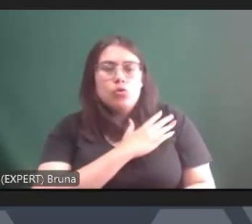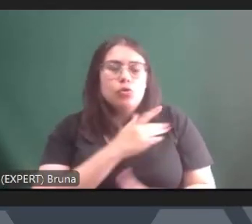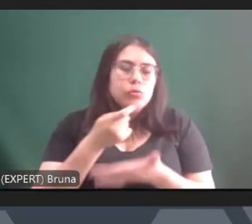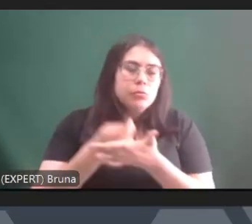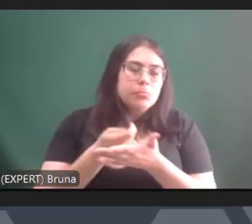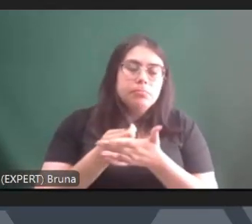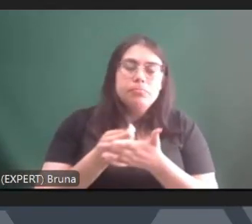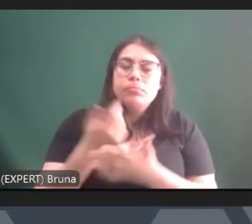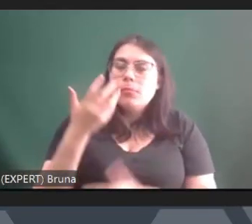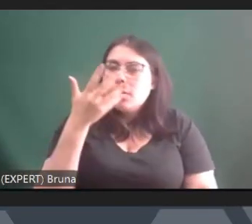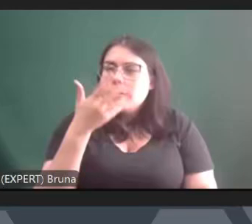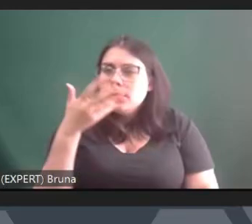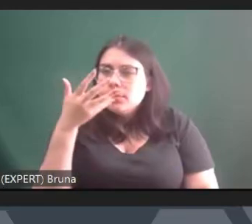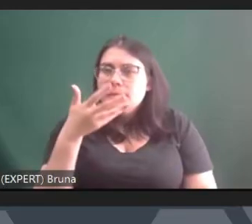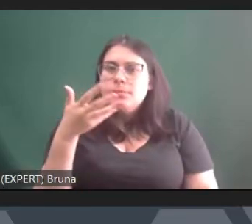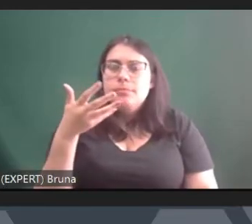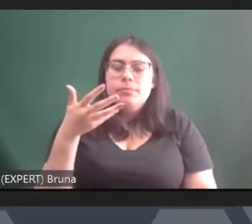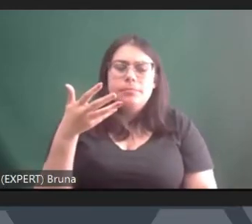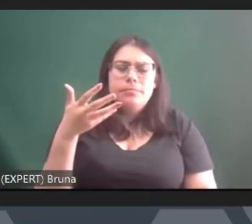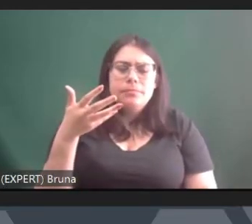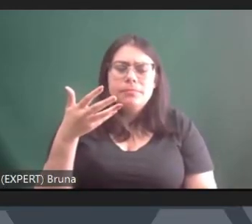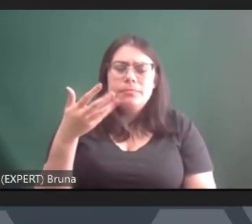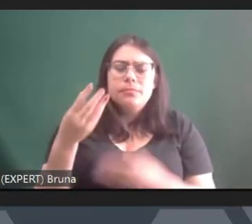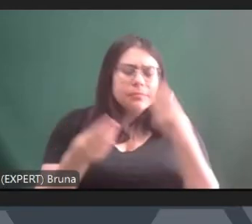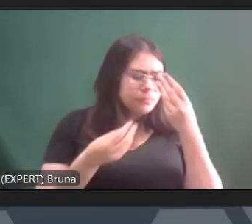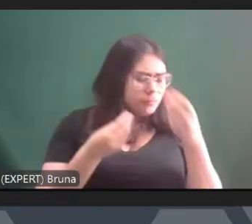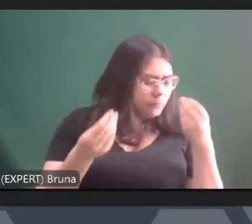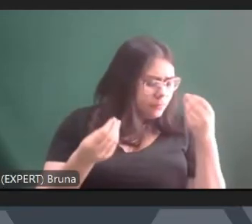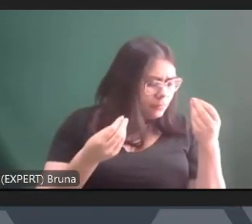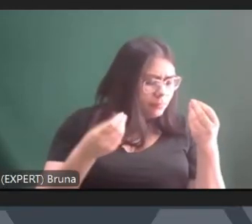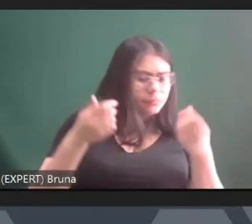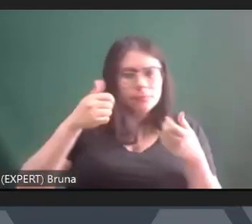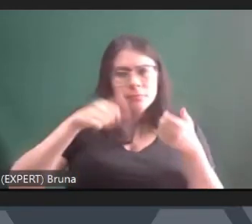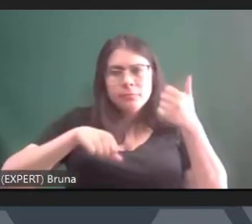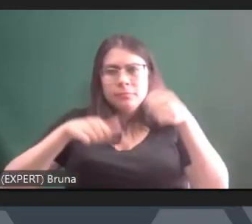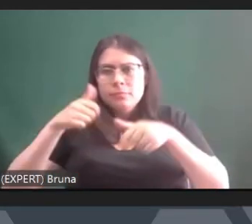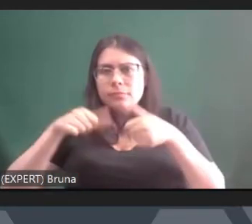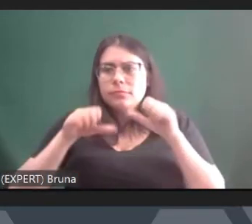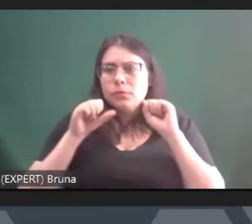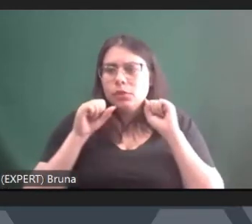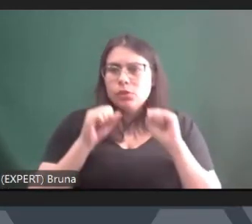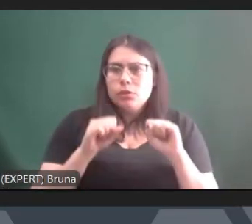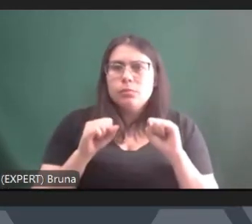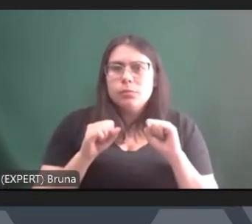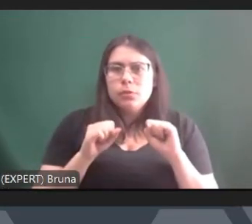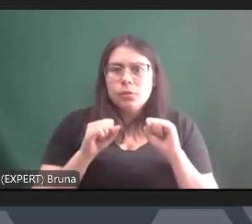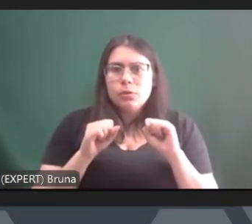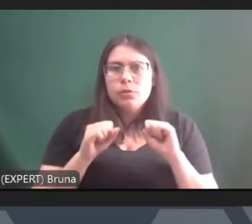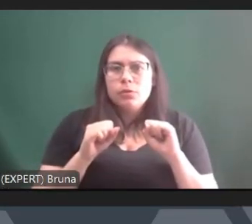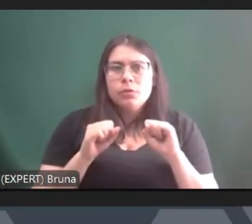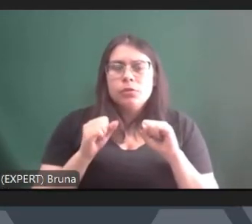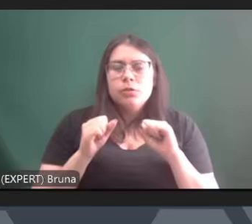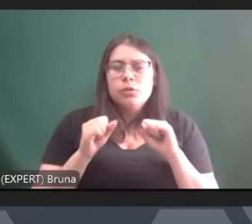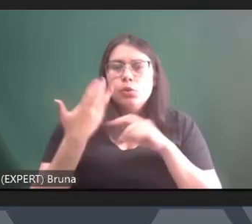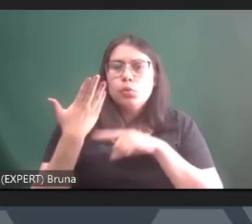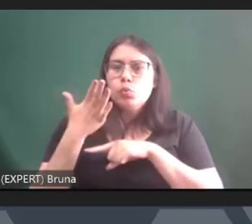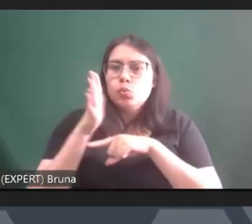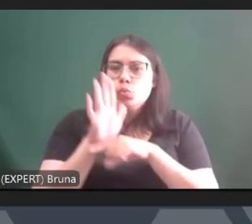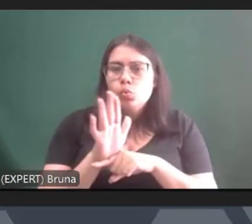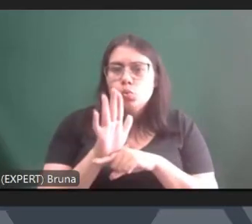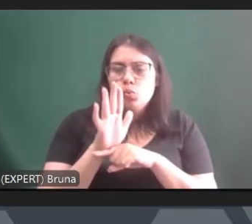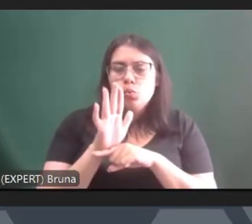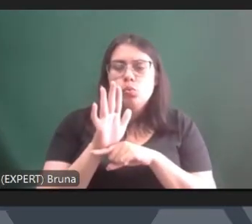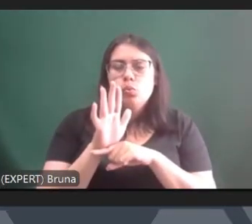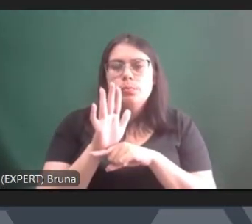desse discurso como é que você avalia que a gente pode fazer frente de alguma forma a